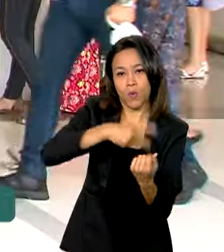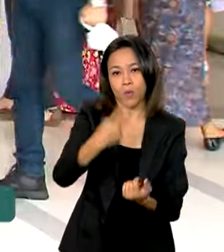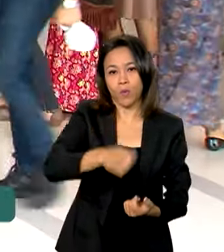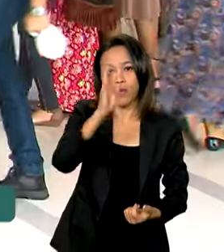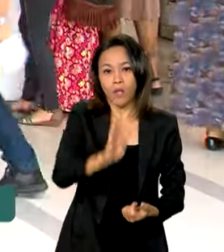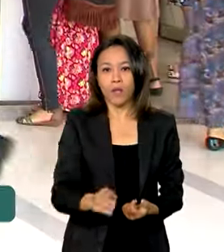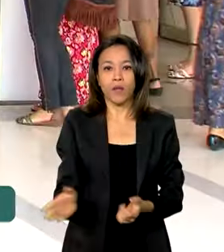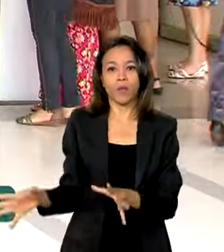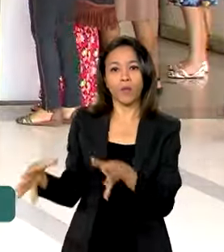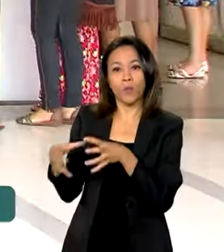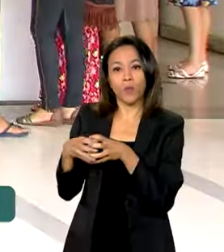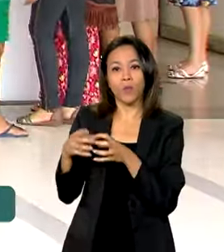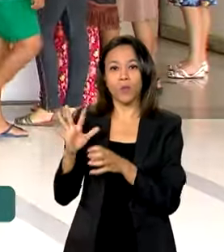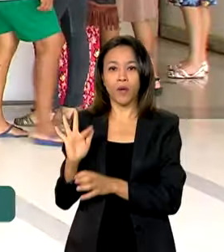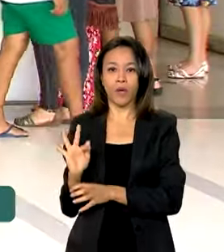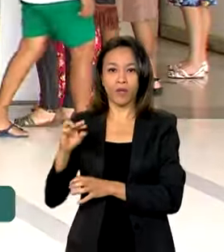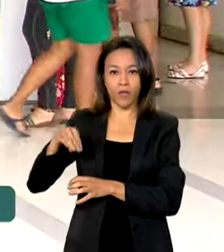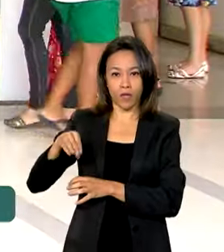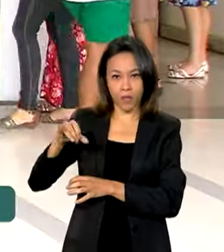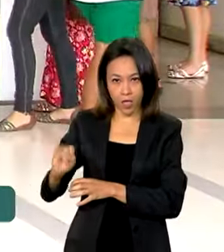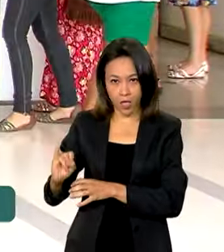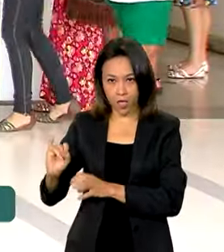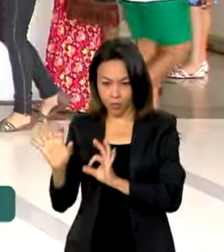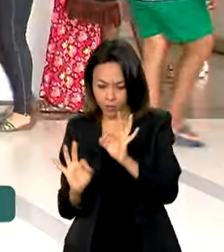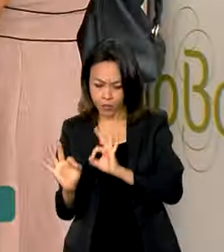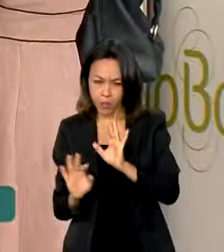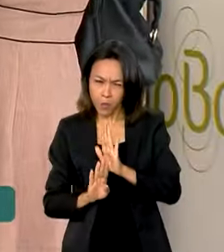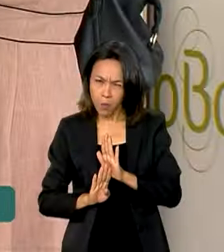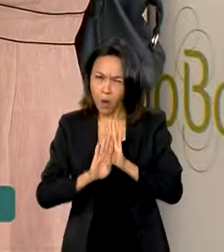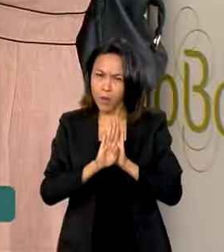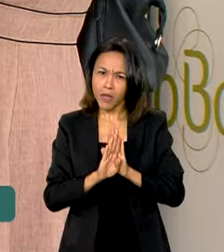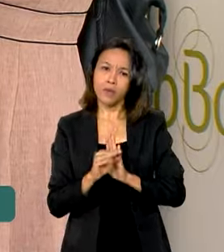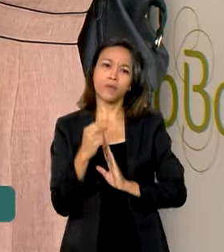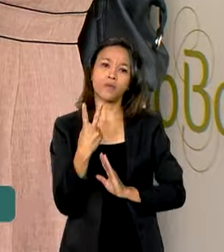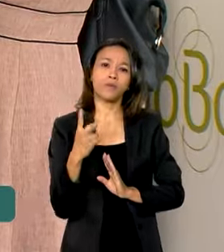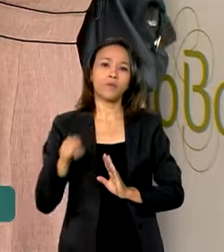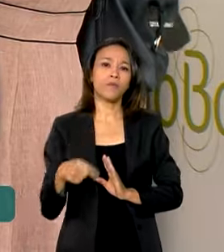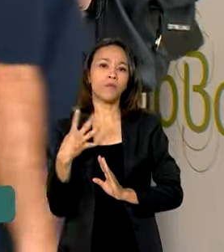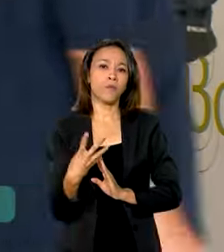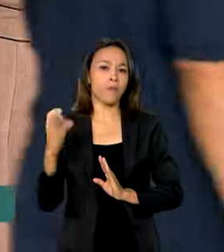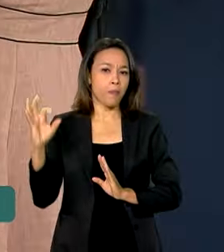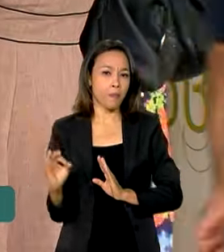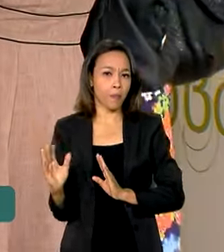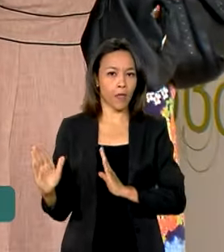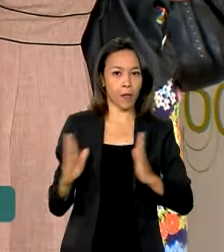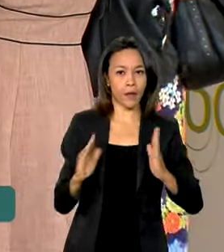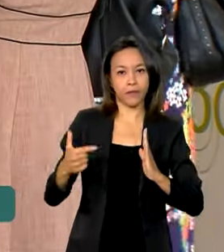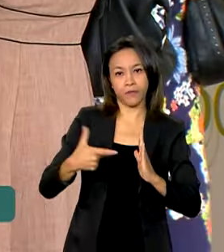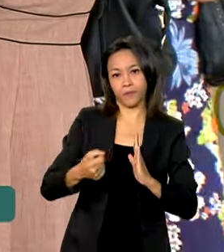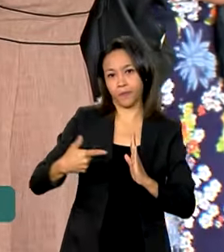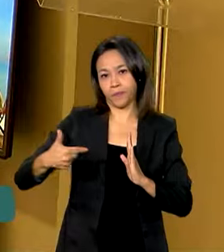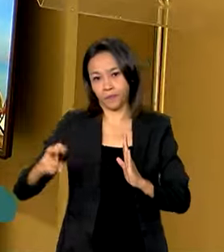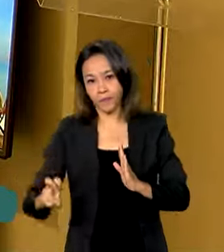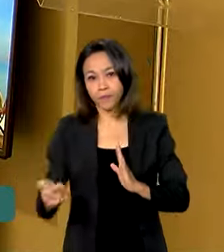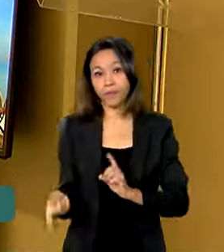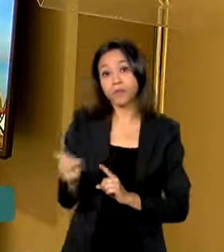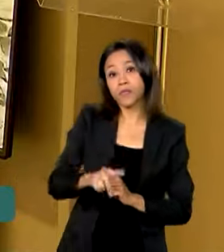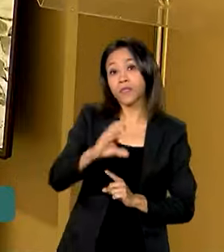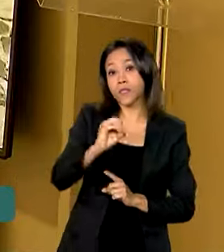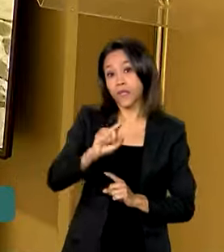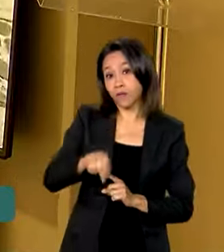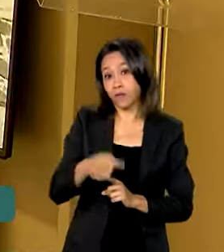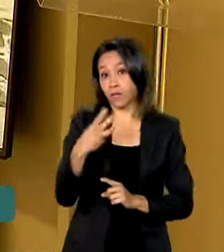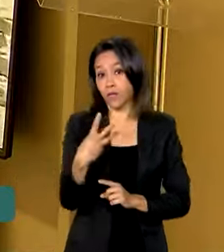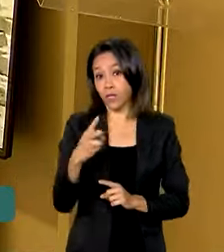O FMI anunciou uma projeção de aumento de 2,4% para 2025, 0,3